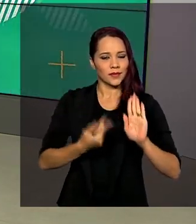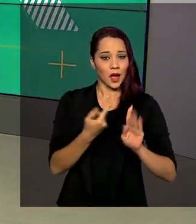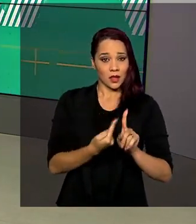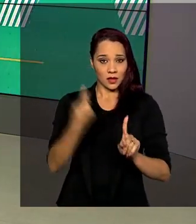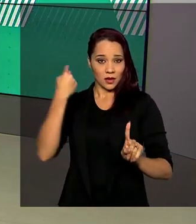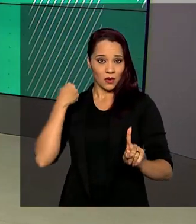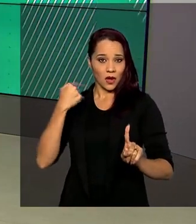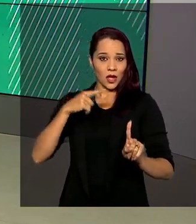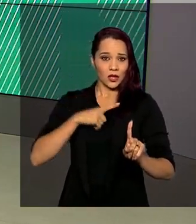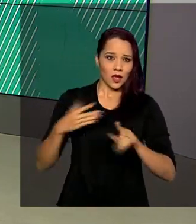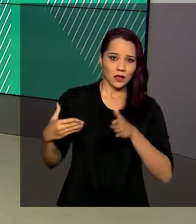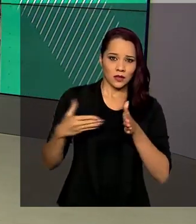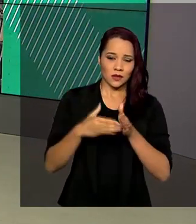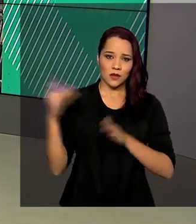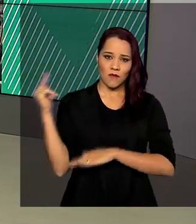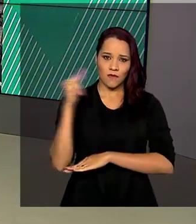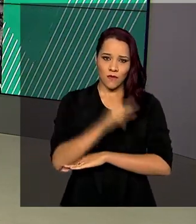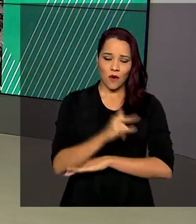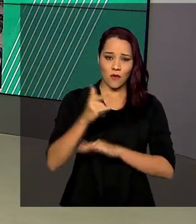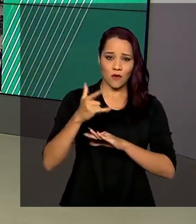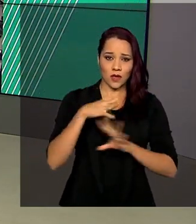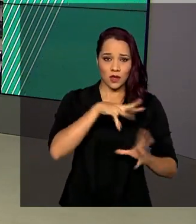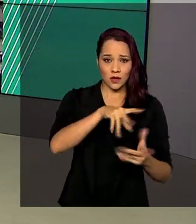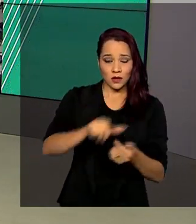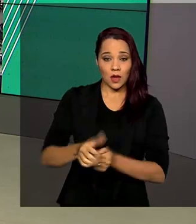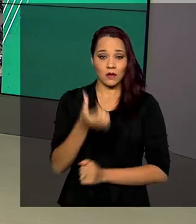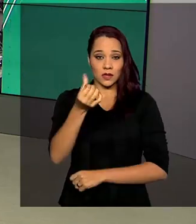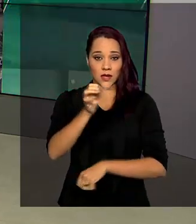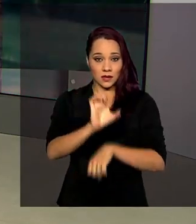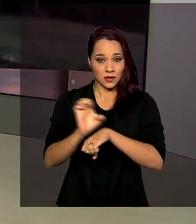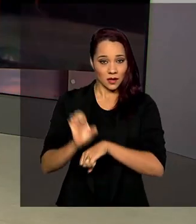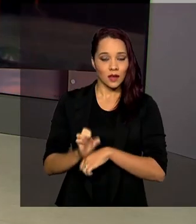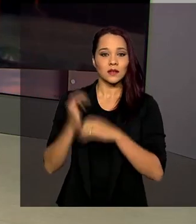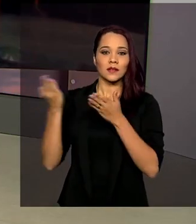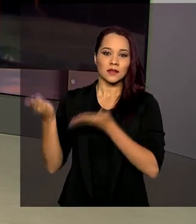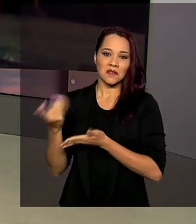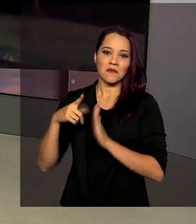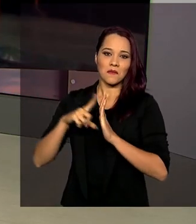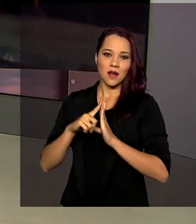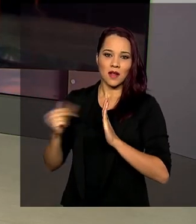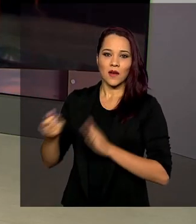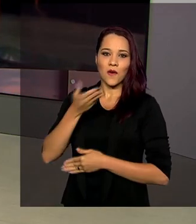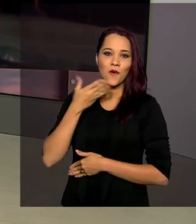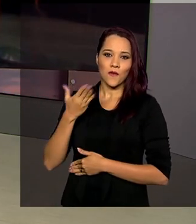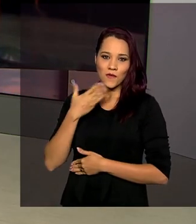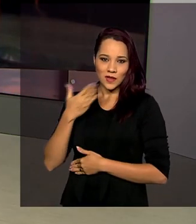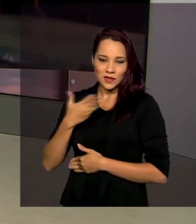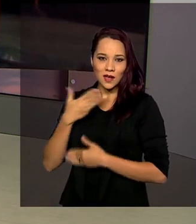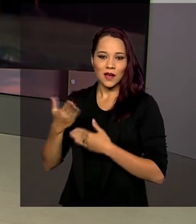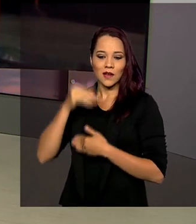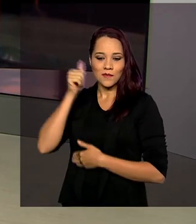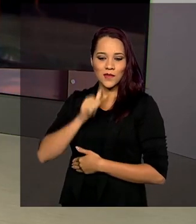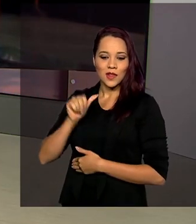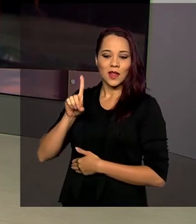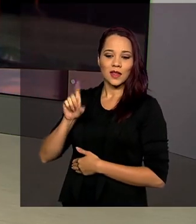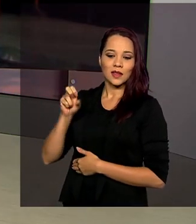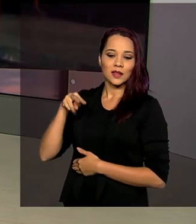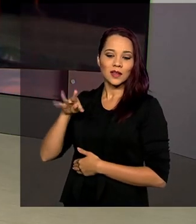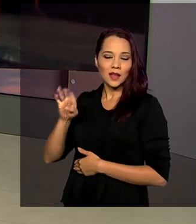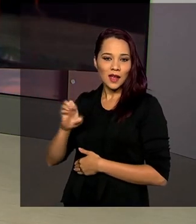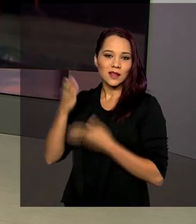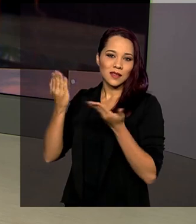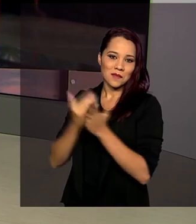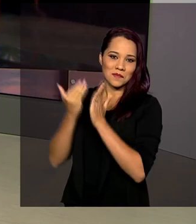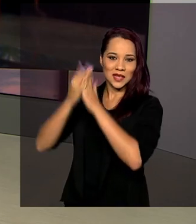restringia voos internacionais em seis estados. Nós vamos então ao Palácio do Planalto conversar com a repórter Daniele Popov, que tem